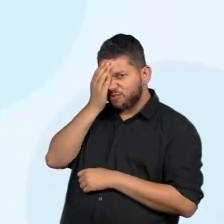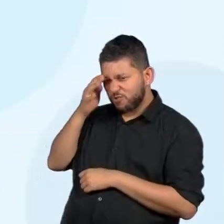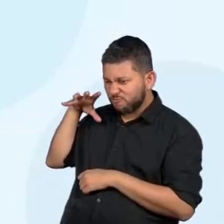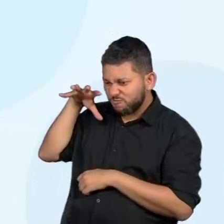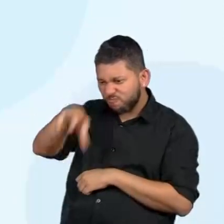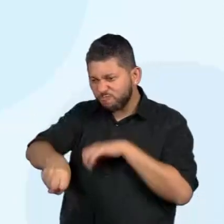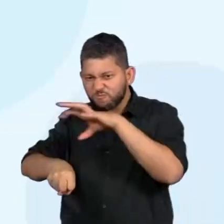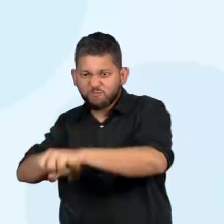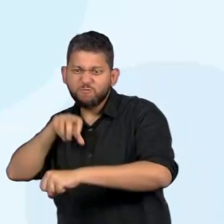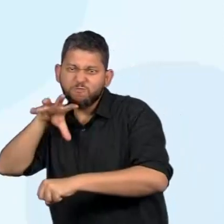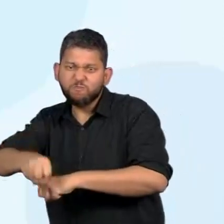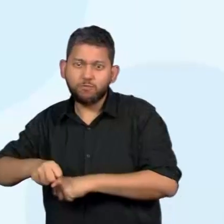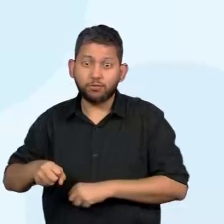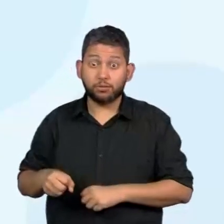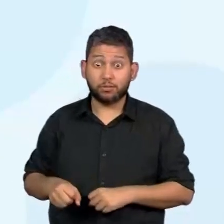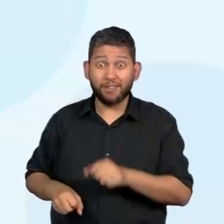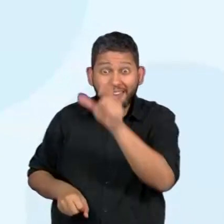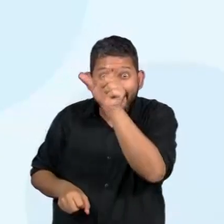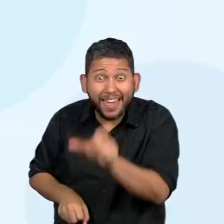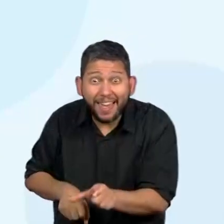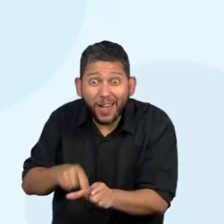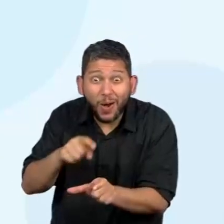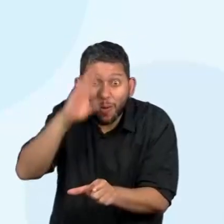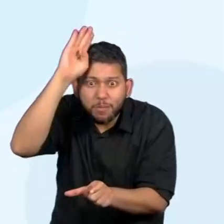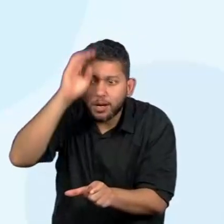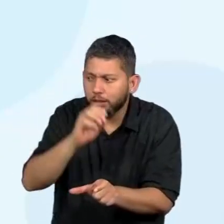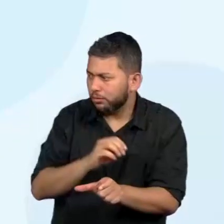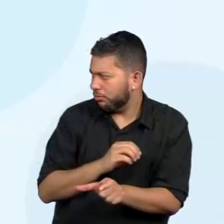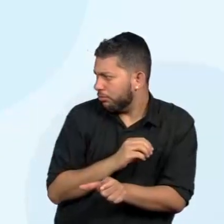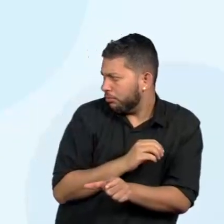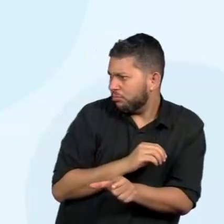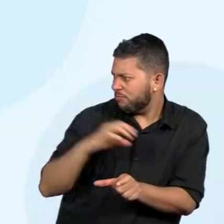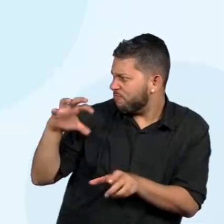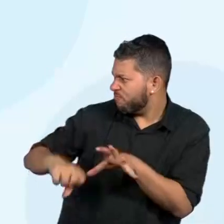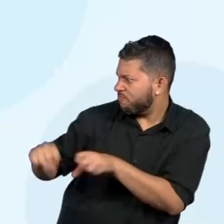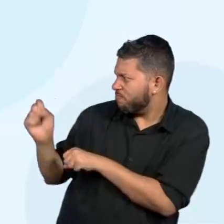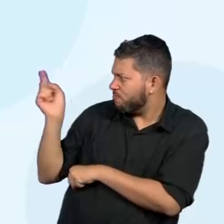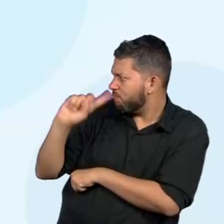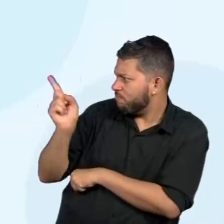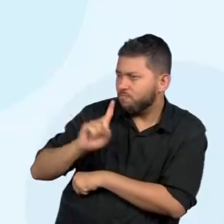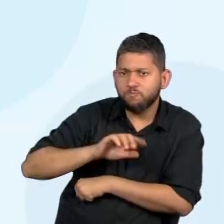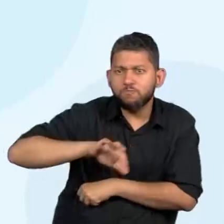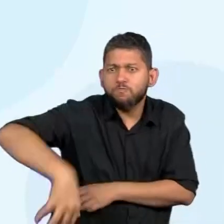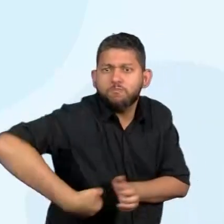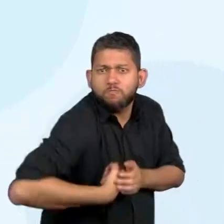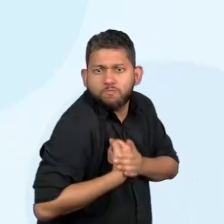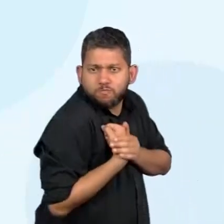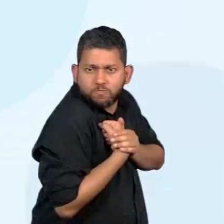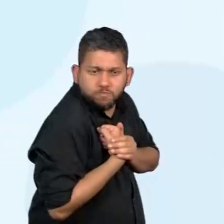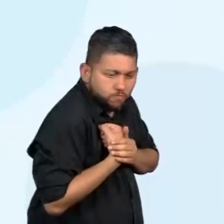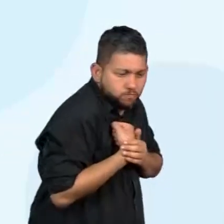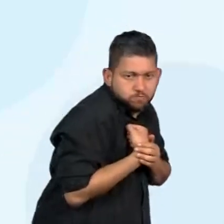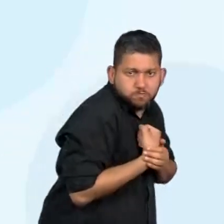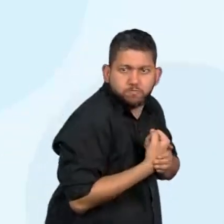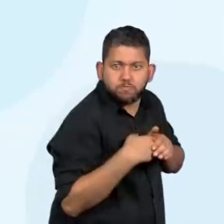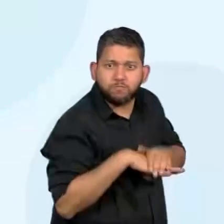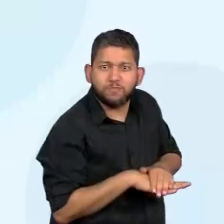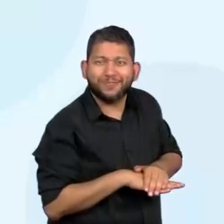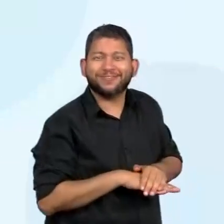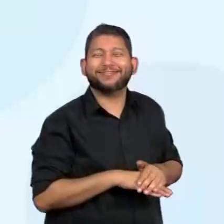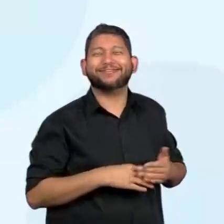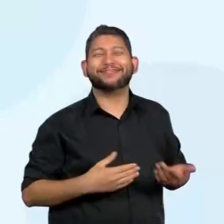dica. Quando se trata de localizar informações explícitas, até mesmo em questões de